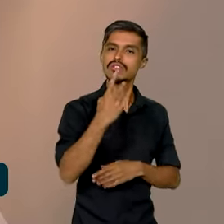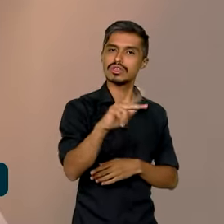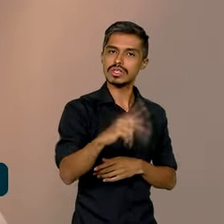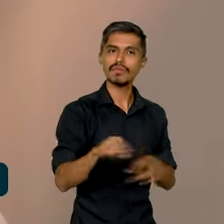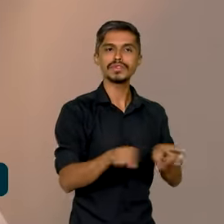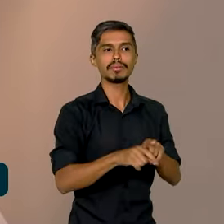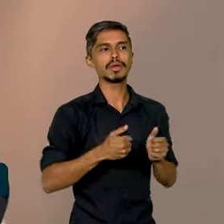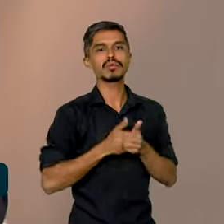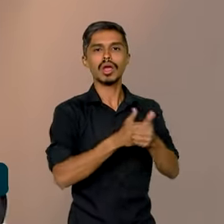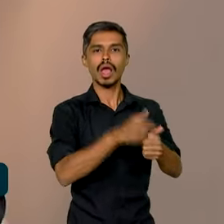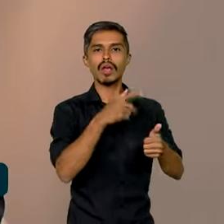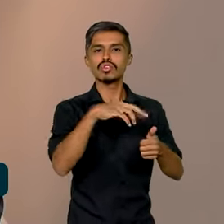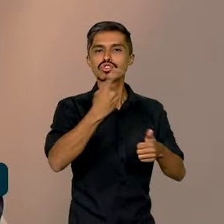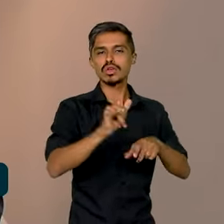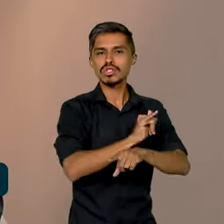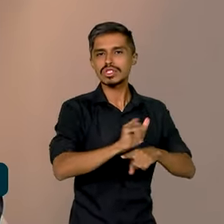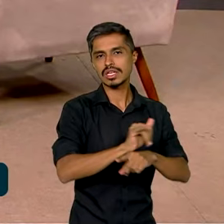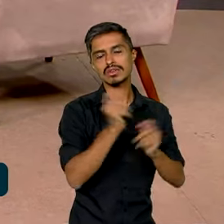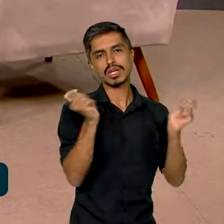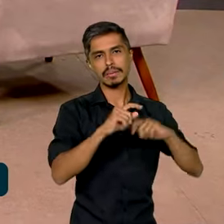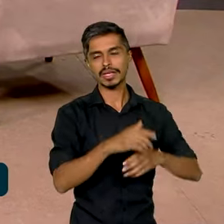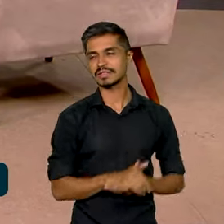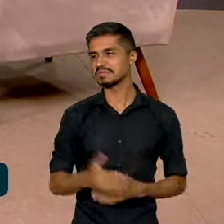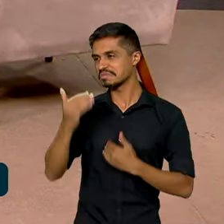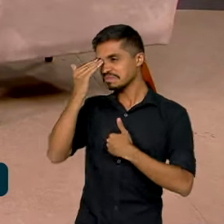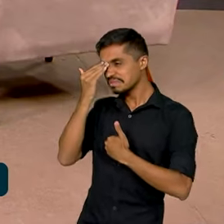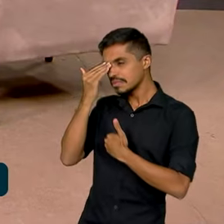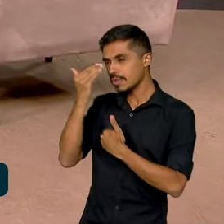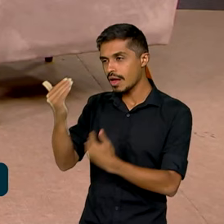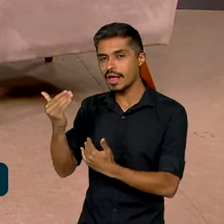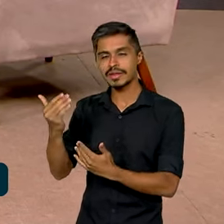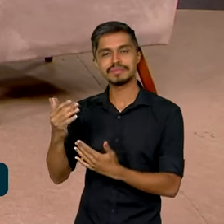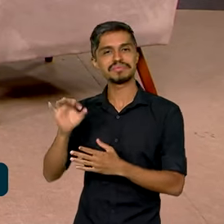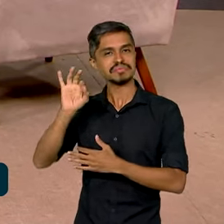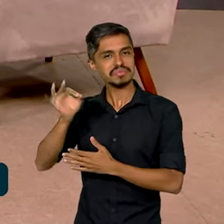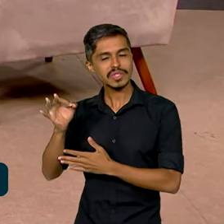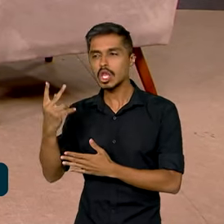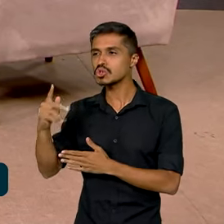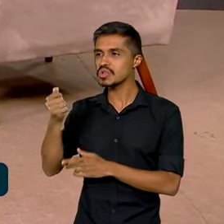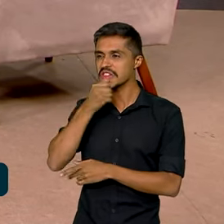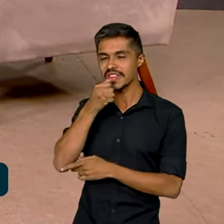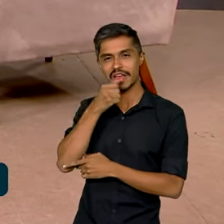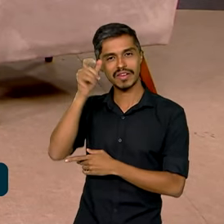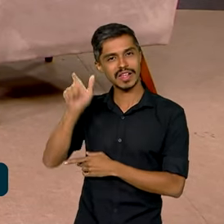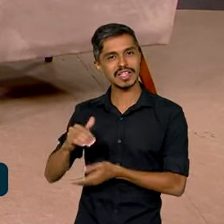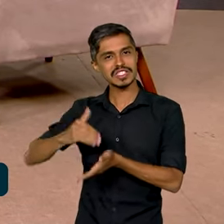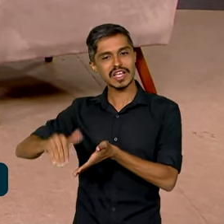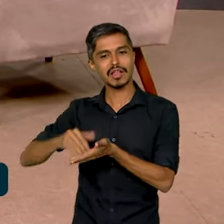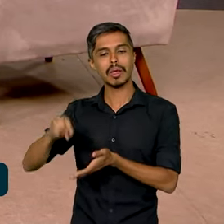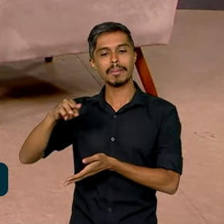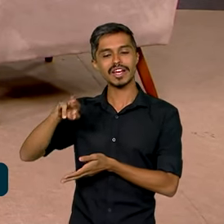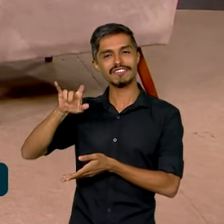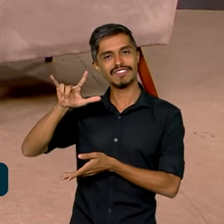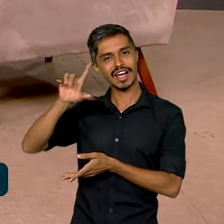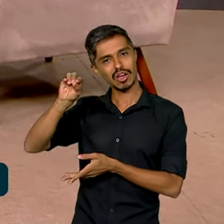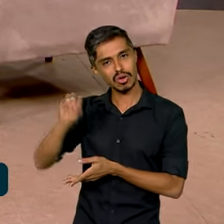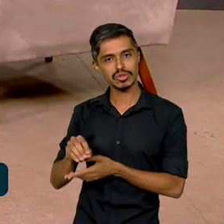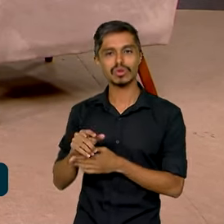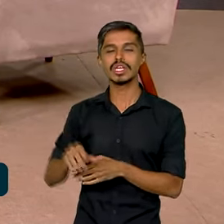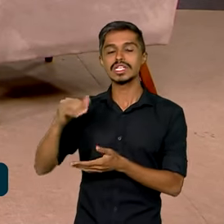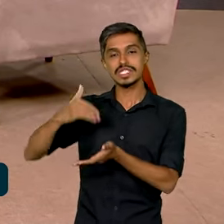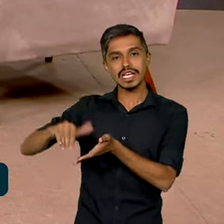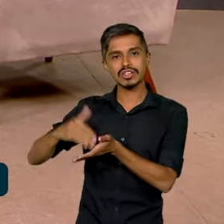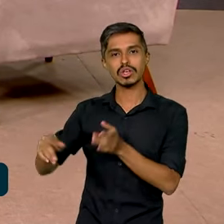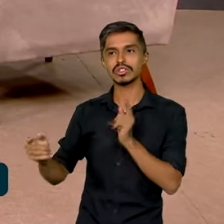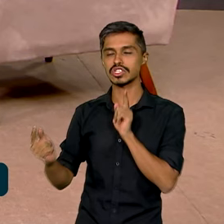que pode buscar mecanismos para fazer valer o seu direito. Tá certo, agradeço muito a sua entrevista, secretário Marivaldo Pereira, secretário